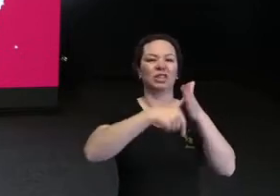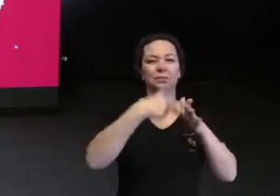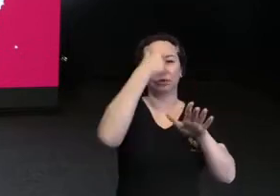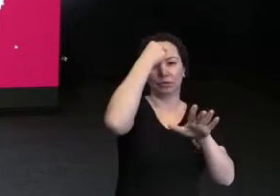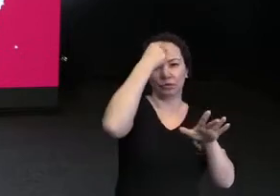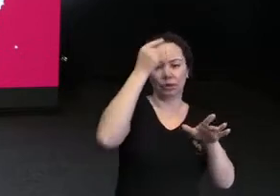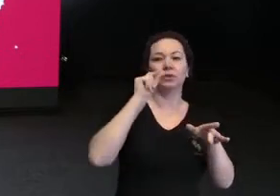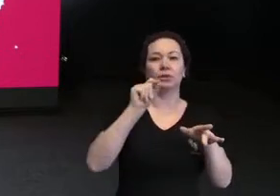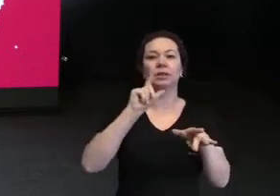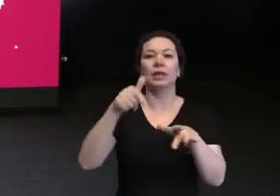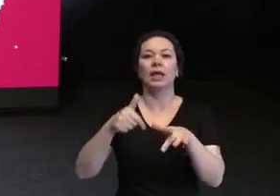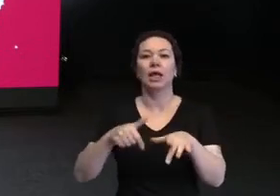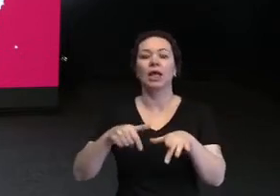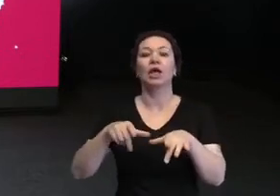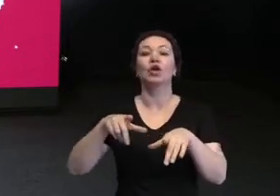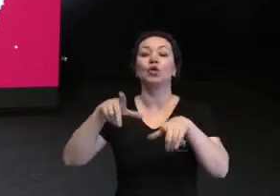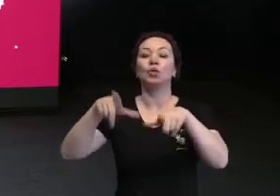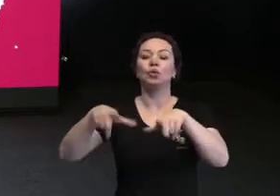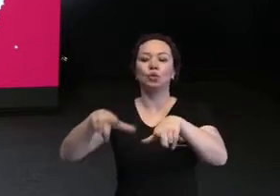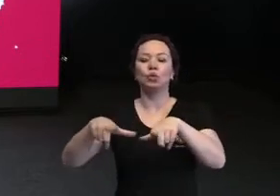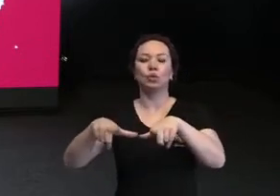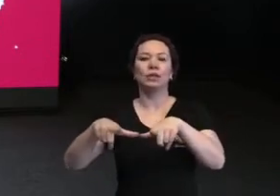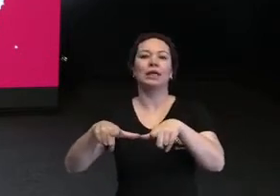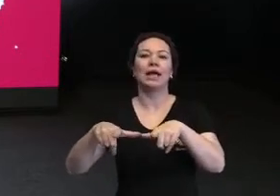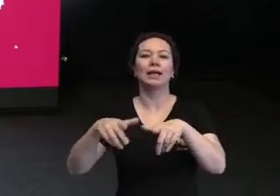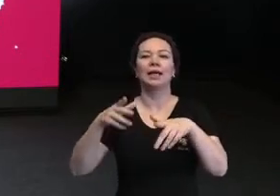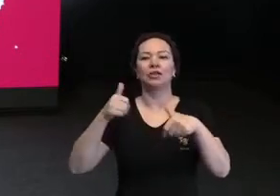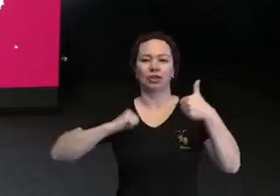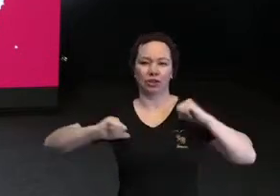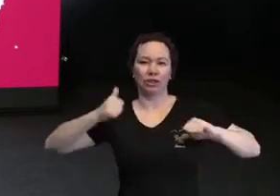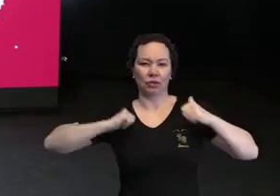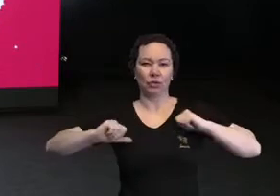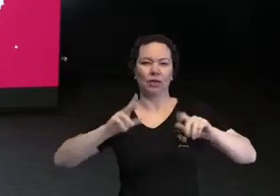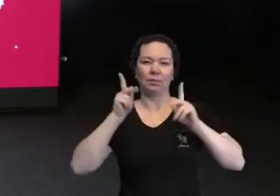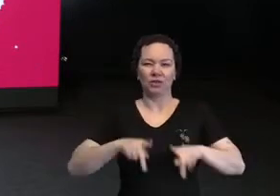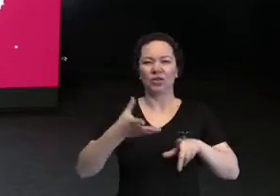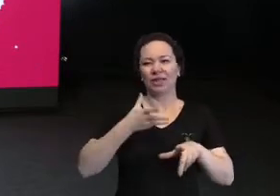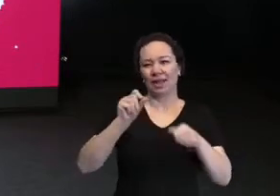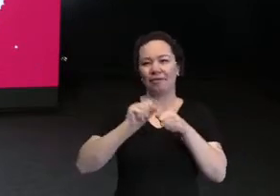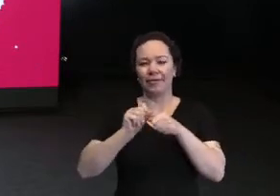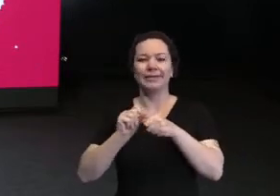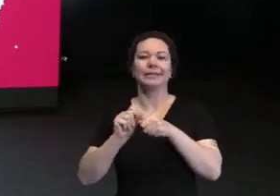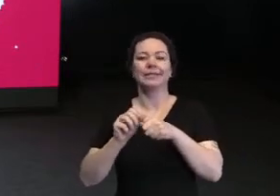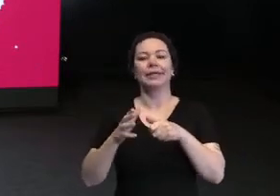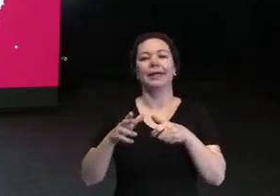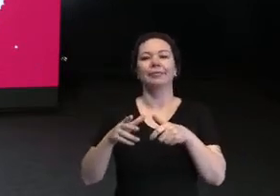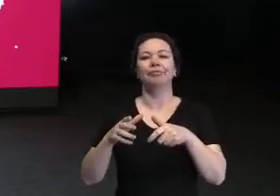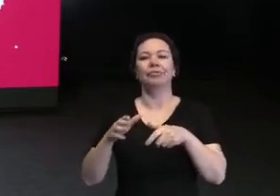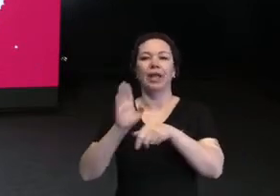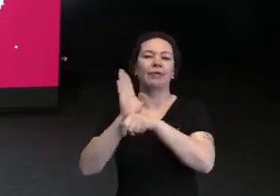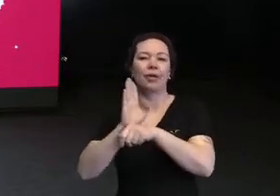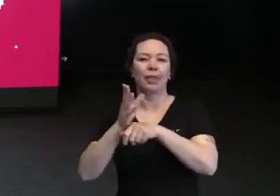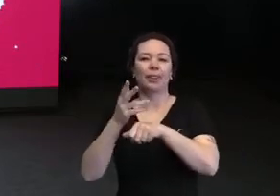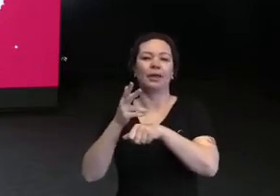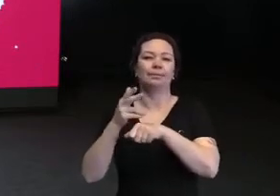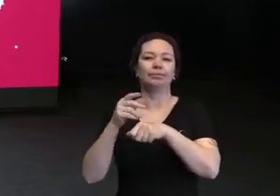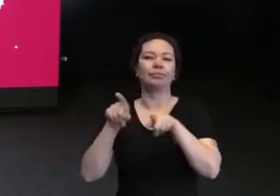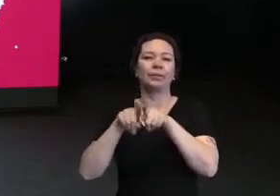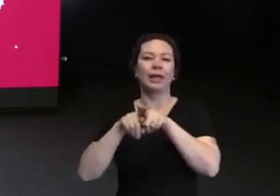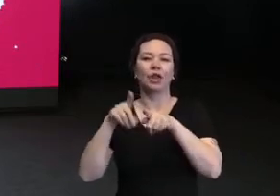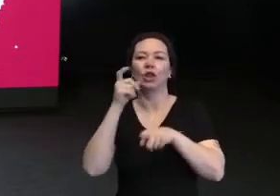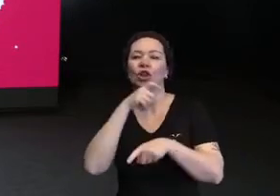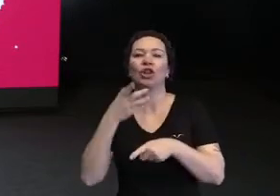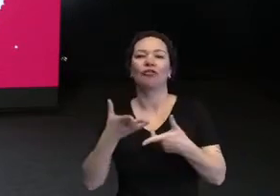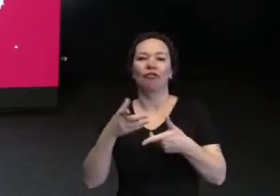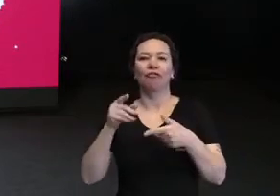agência de atores, que não nos atores, as pessoas querem fazer comercial e novela. E aí lá eu comecei a me deparar